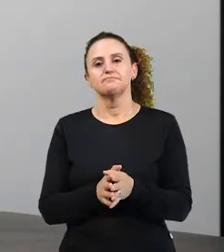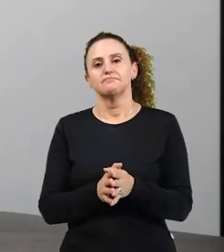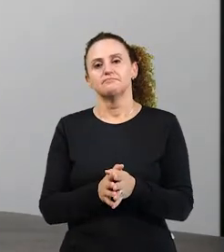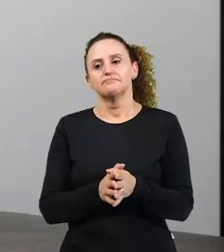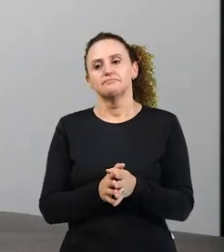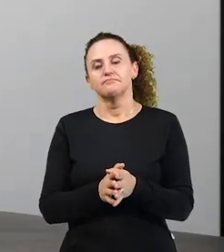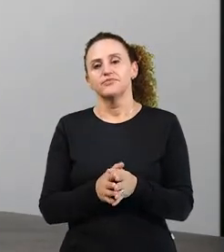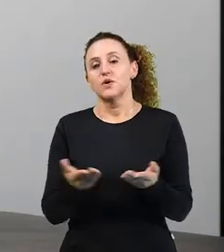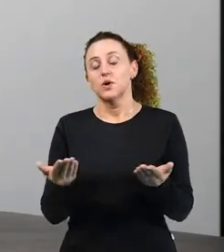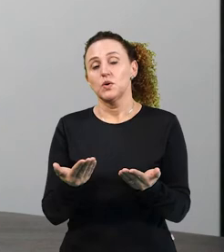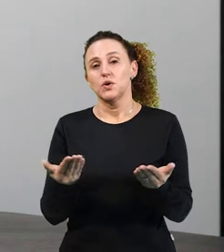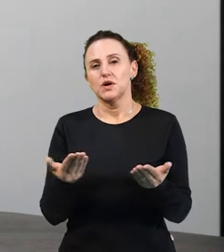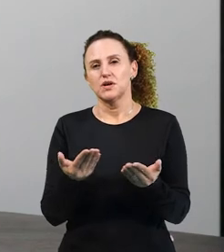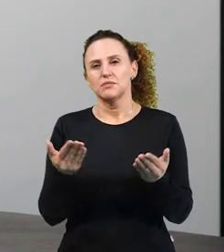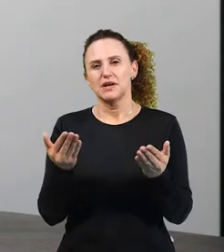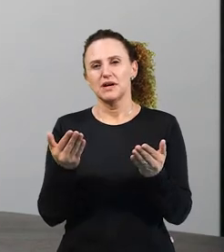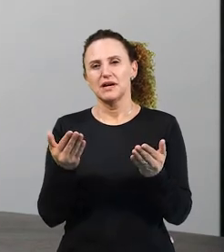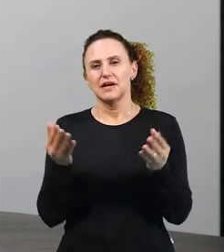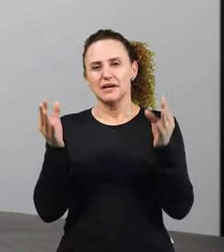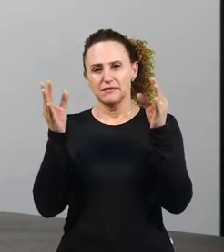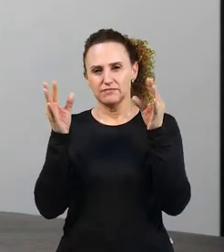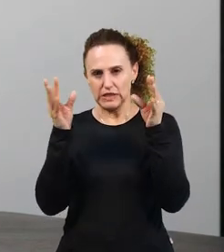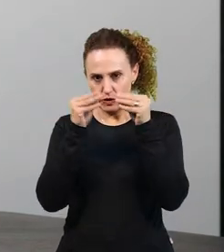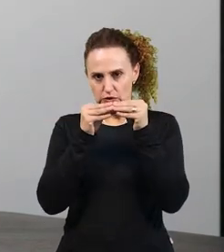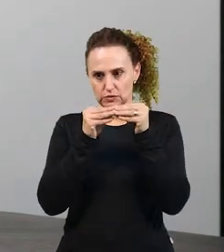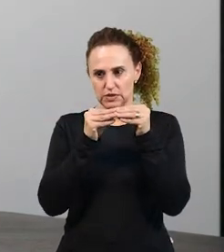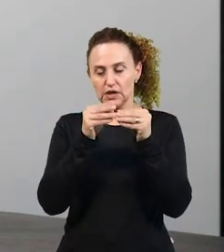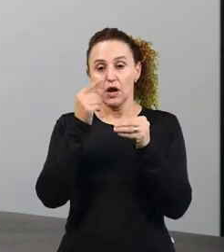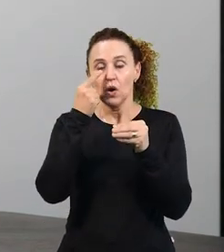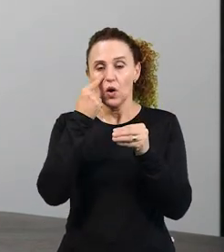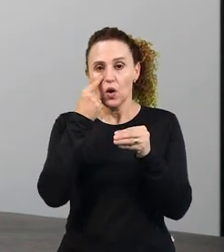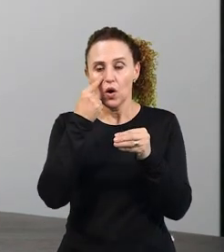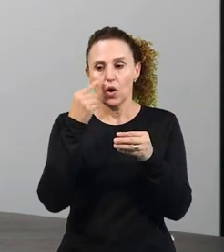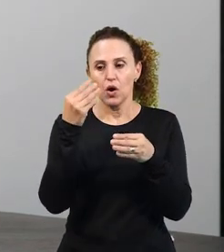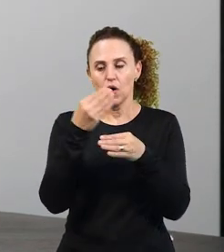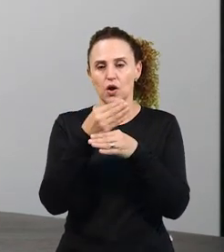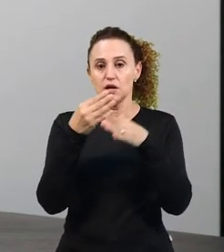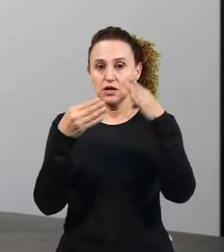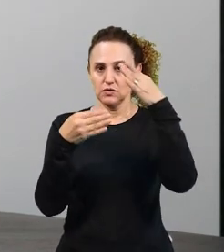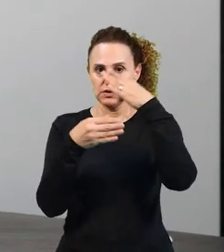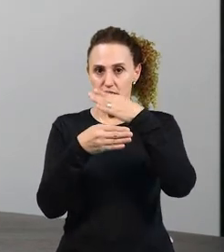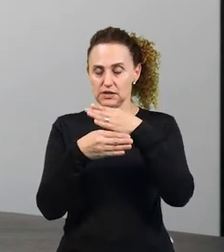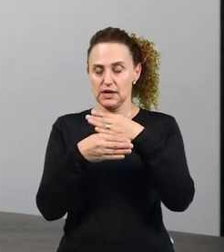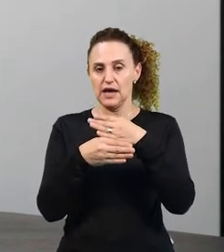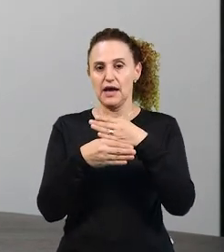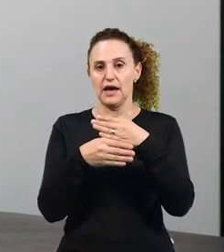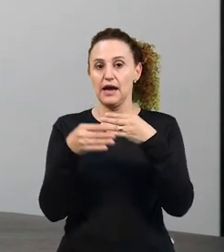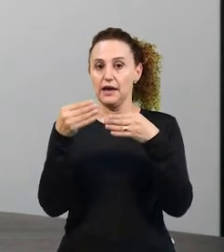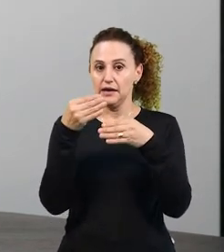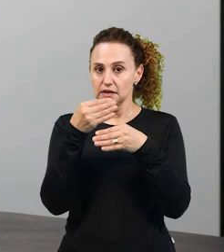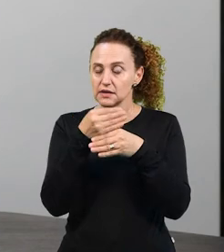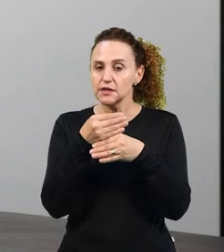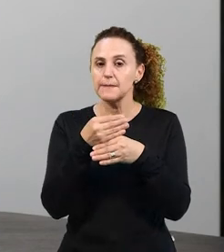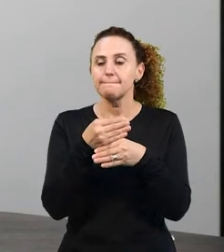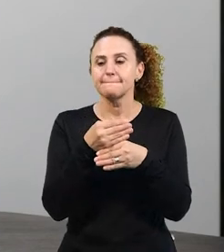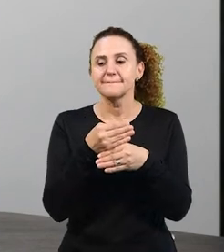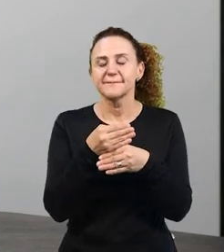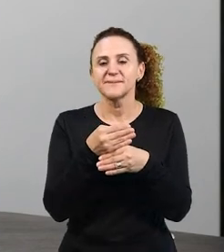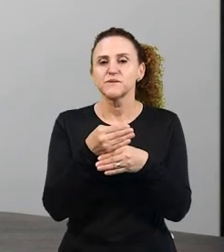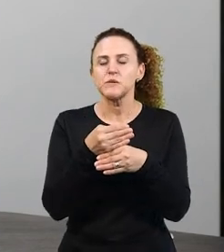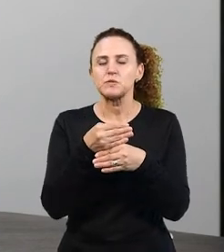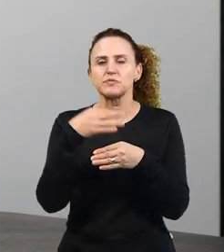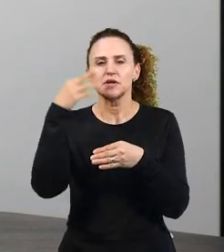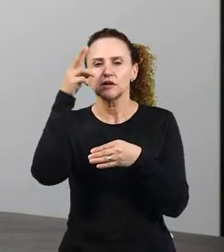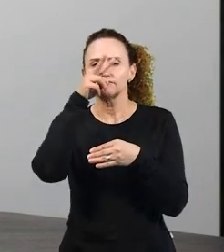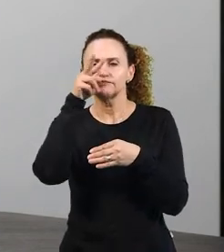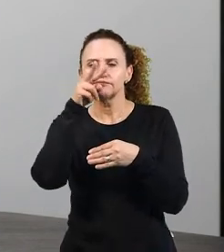Então, pra exemplificar, dê uma olhadinha aqui nesse slide. Eu vou ler aqui pra vocês irem acompanhando e eu trago